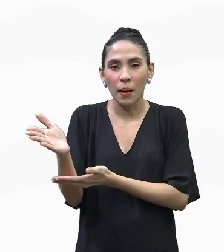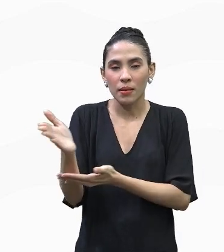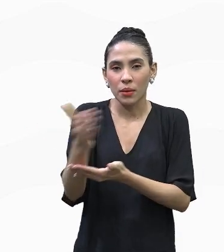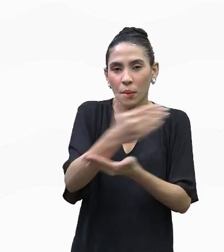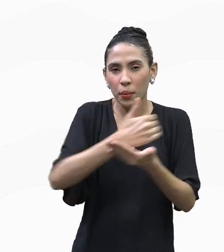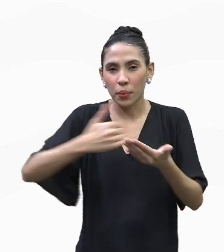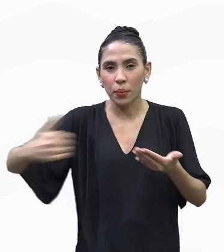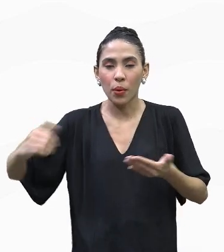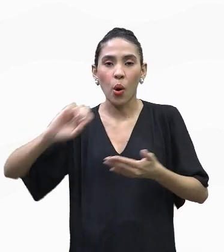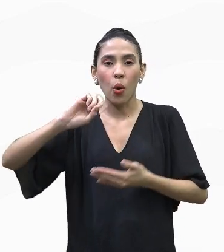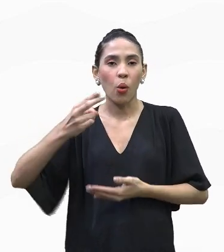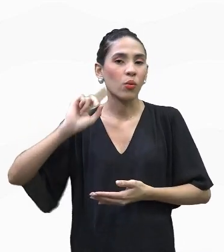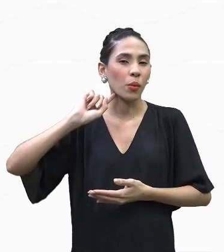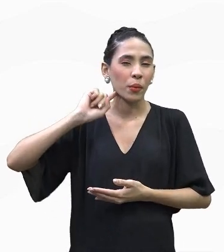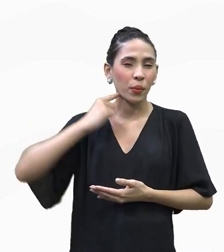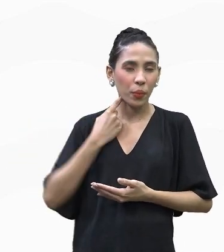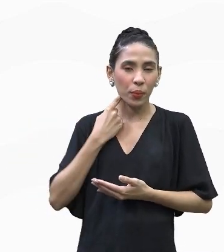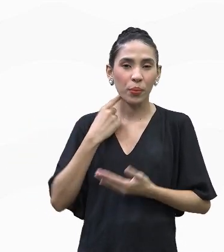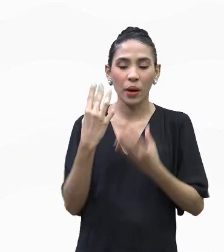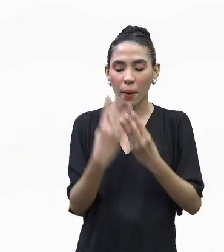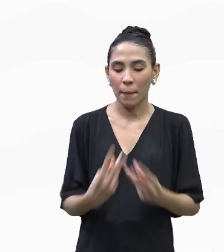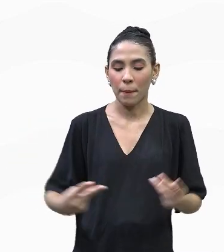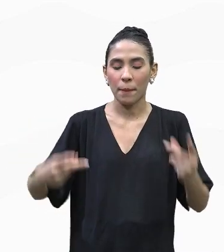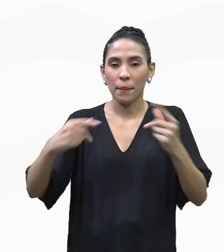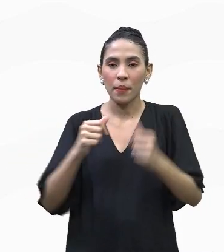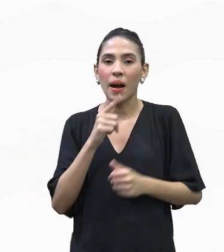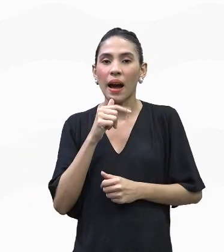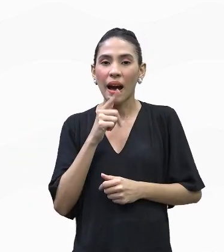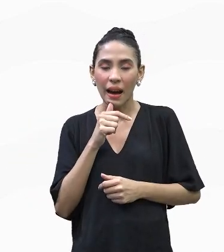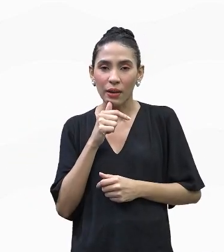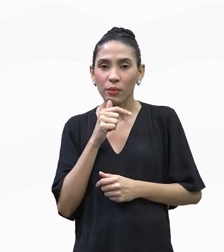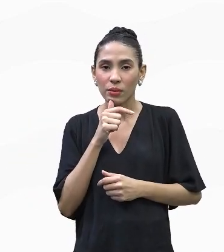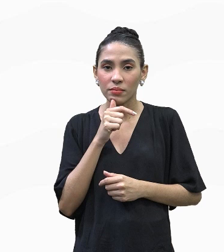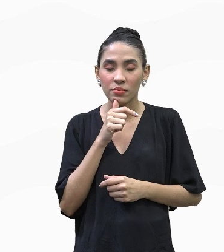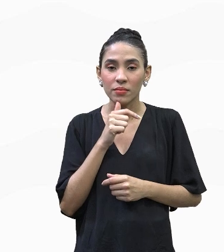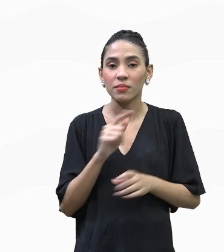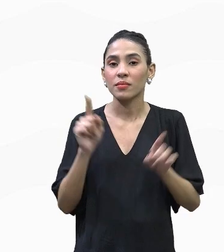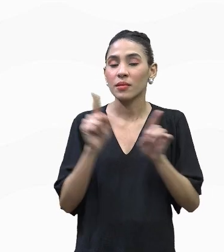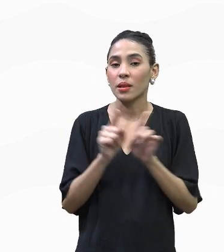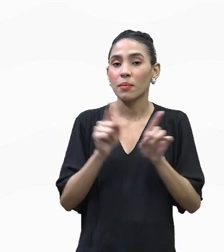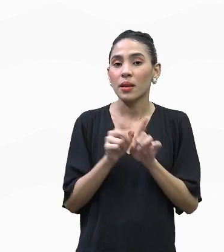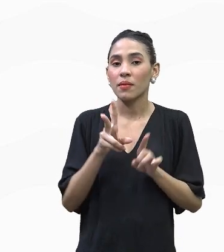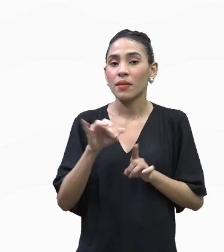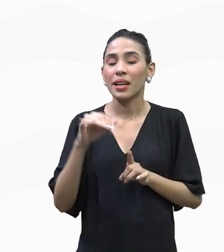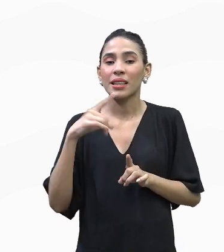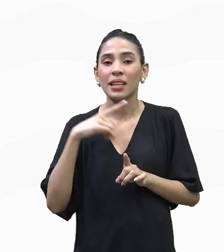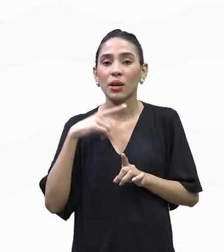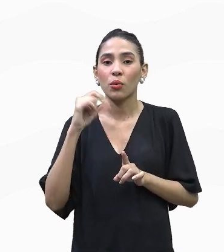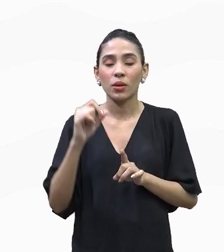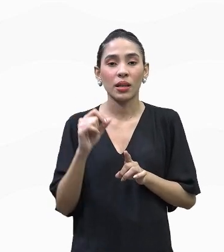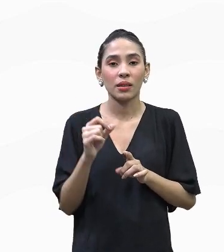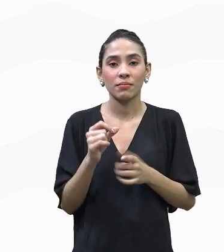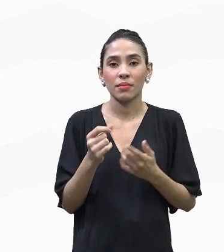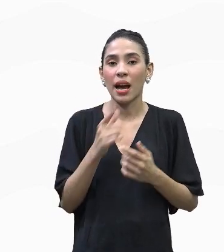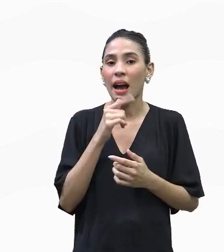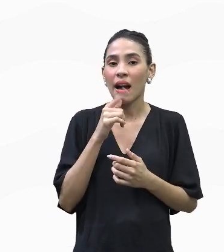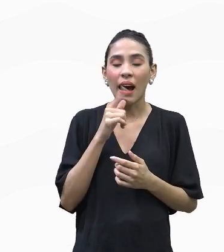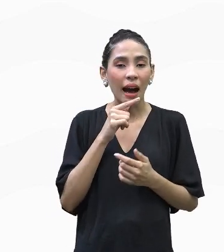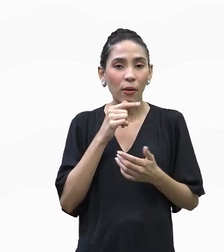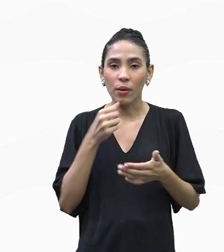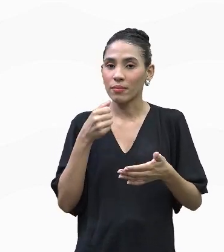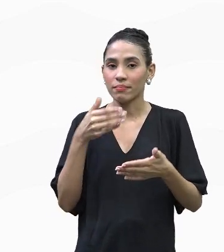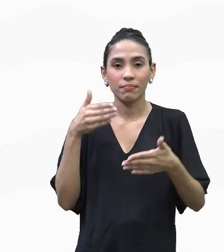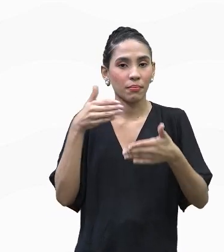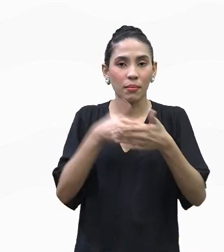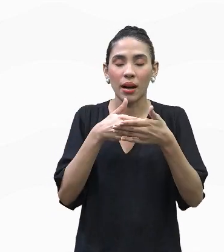poluirmos e acabarmos com esse reservatório de águas, acaba que não haverá esse ciclo de água funcionando